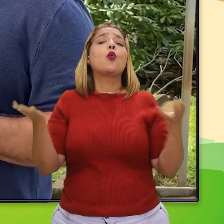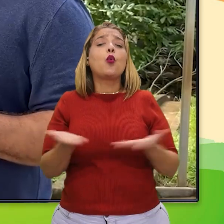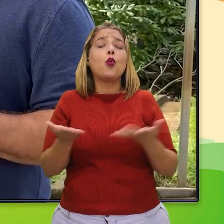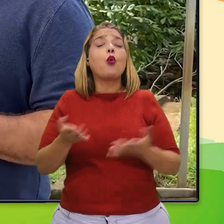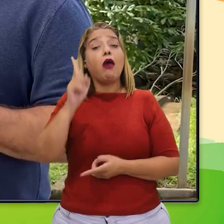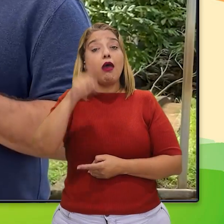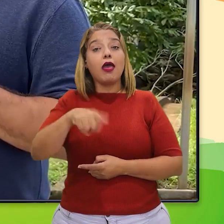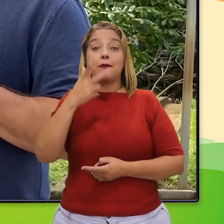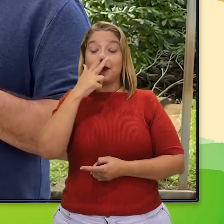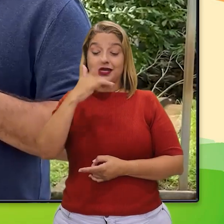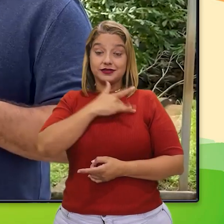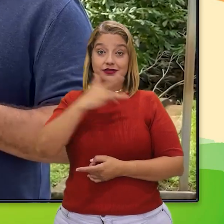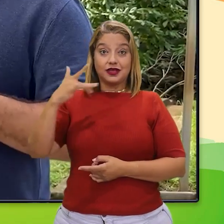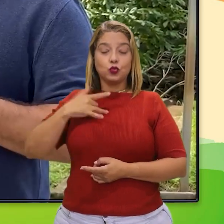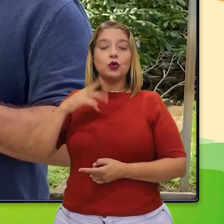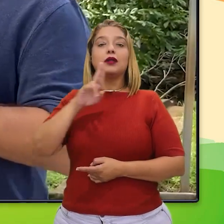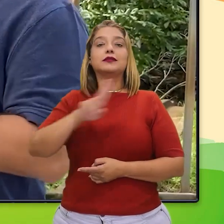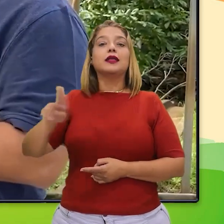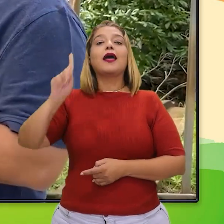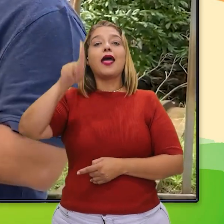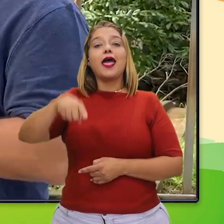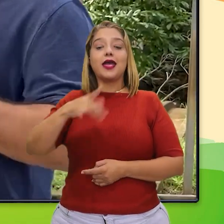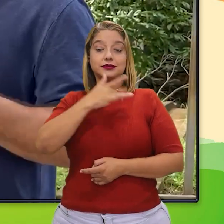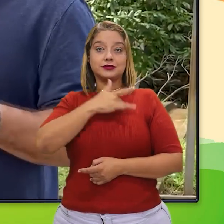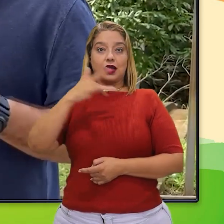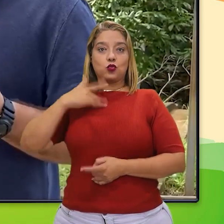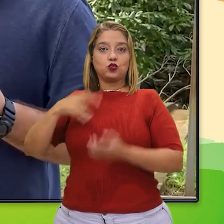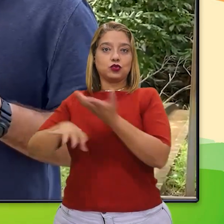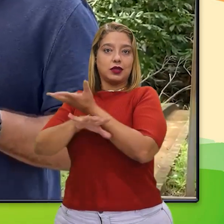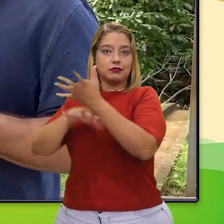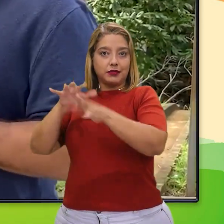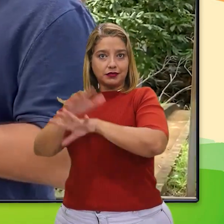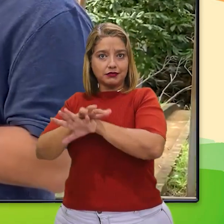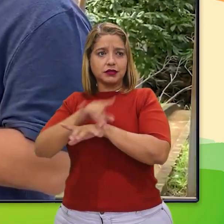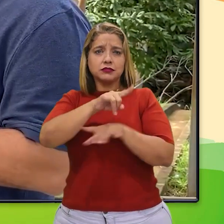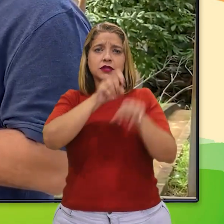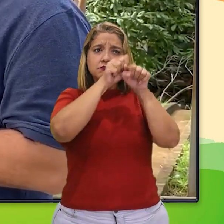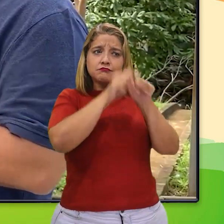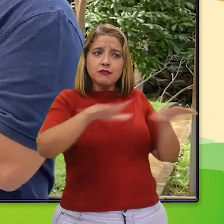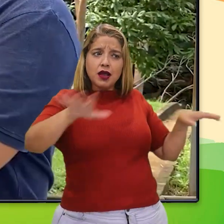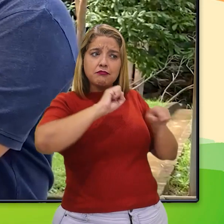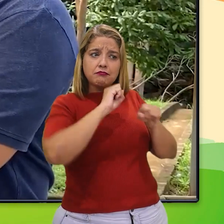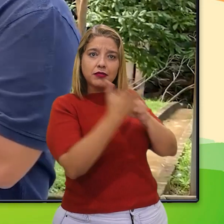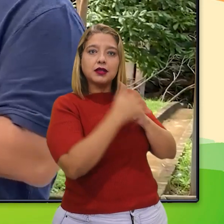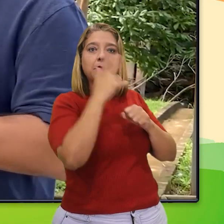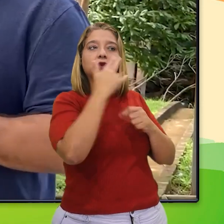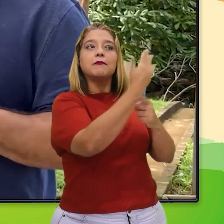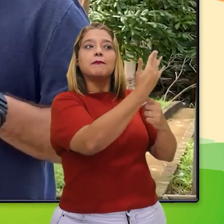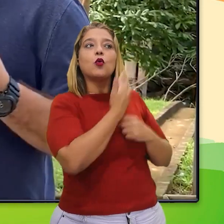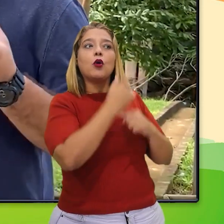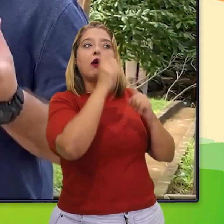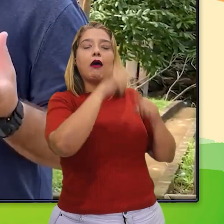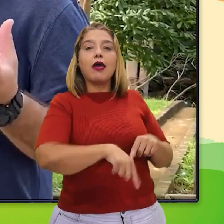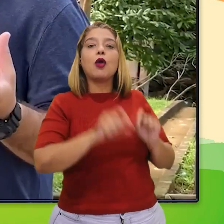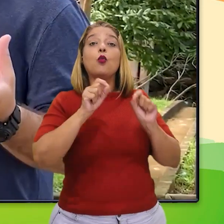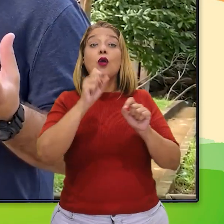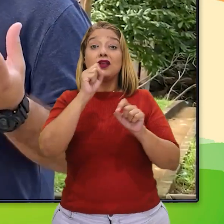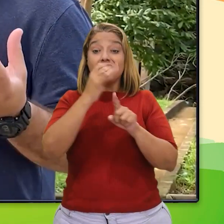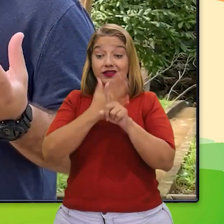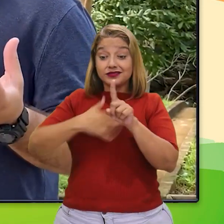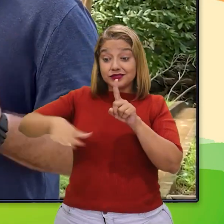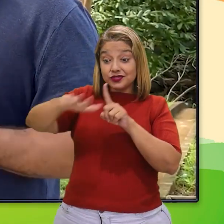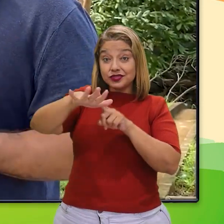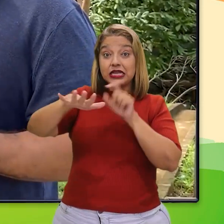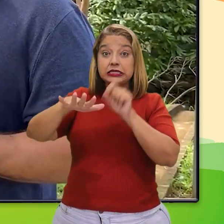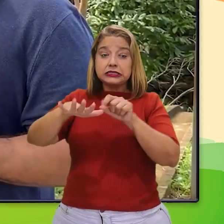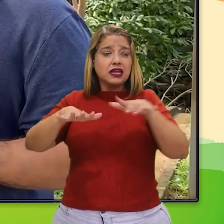saúde um tópico chamado saúde ambiental. E a pandemia nos mostrou muito claramente disso, que é a parte social. Não se tem um